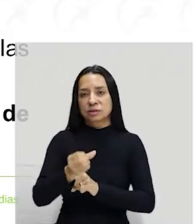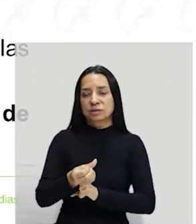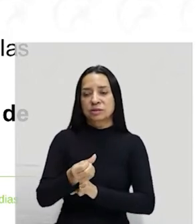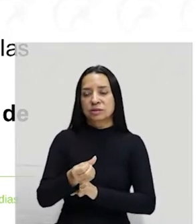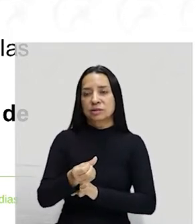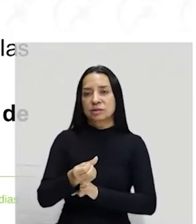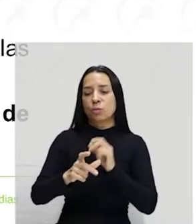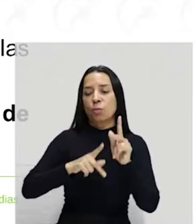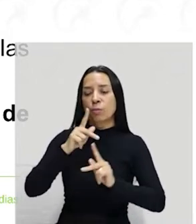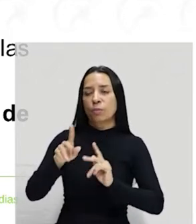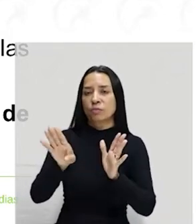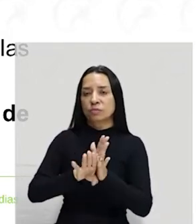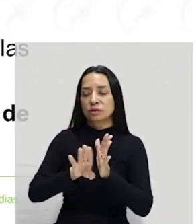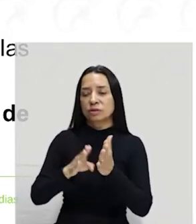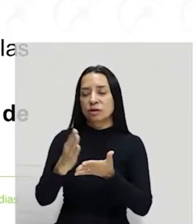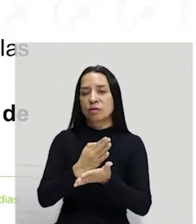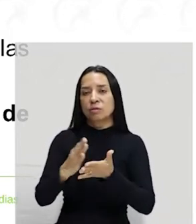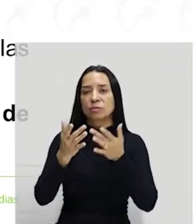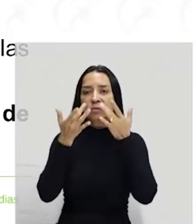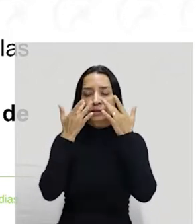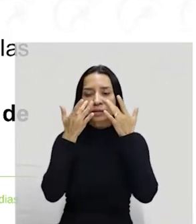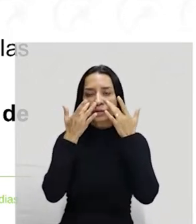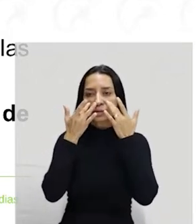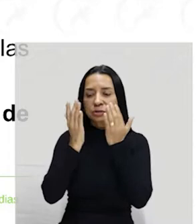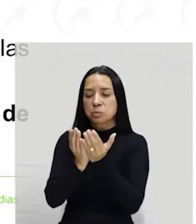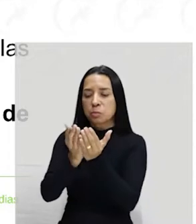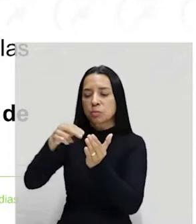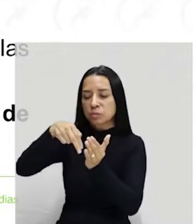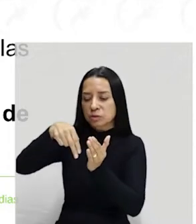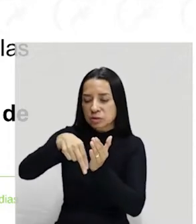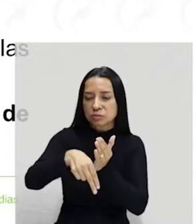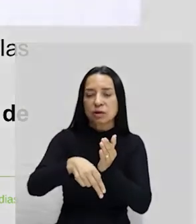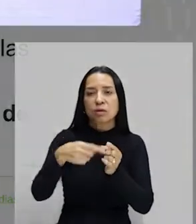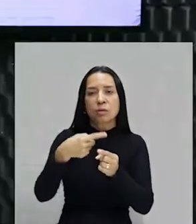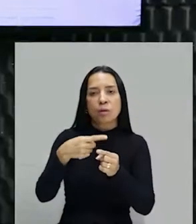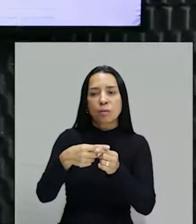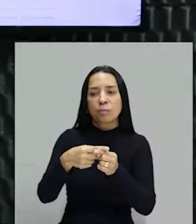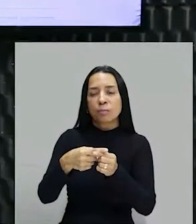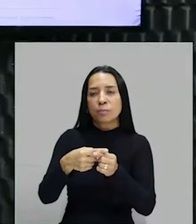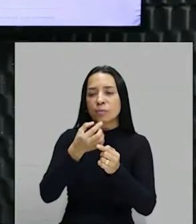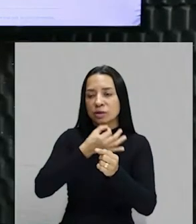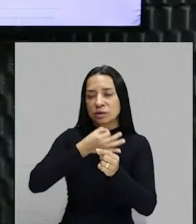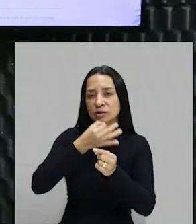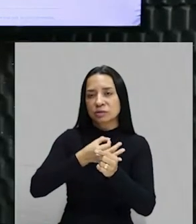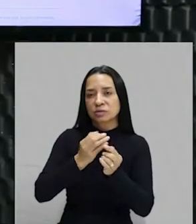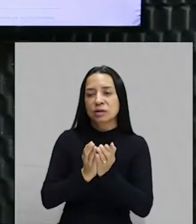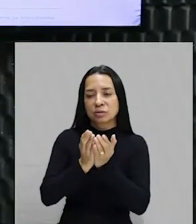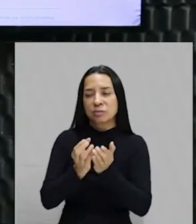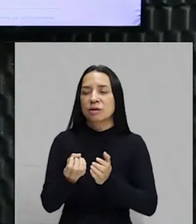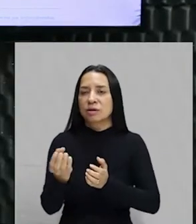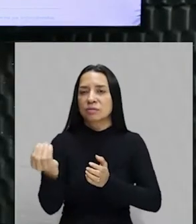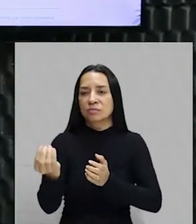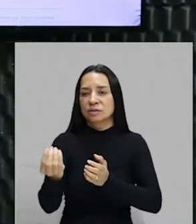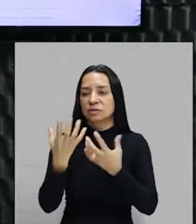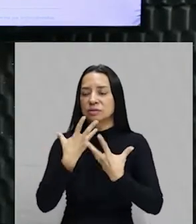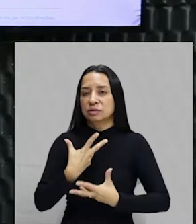que acontece, alguns desses artistas mal desceram do barco, que acharam a viagem desgastante, o país não expressava em nada. Alguns deles